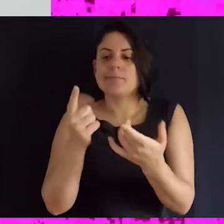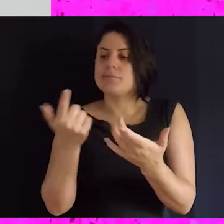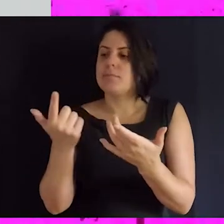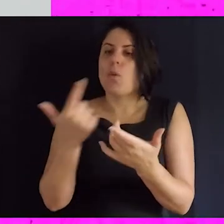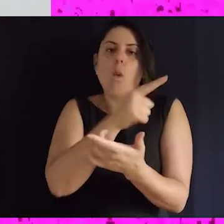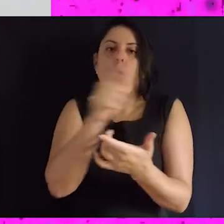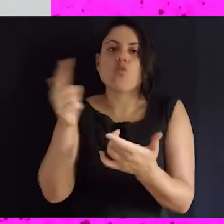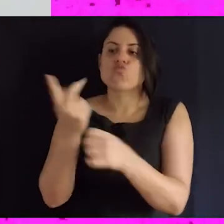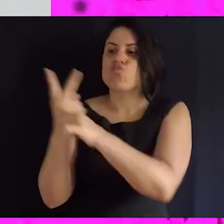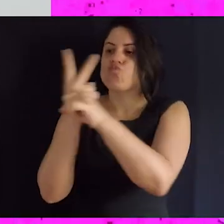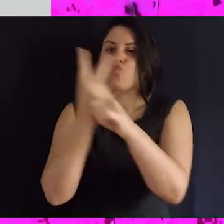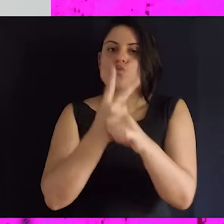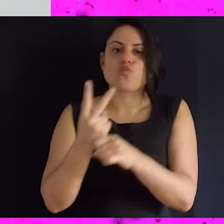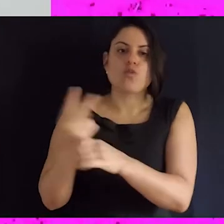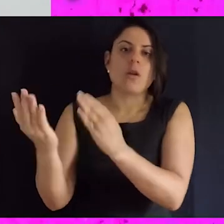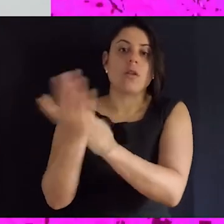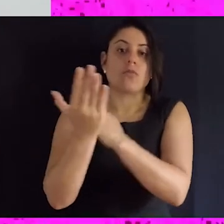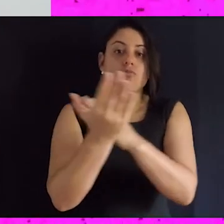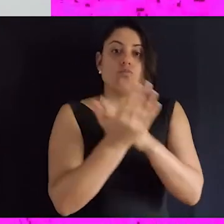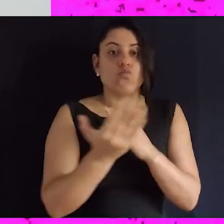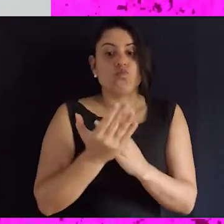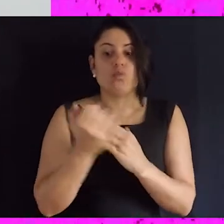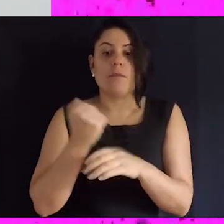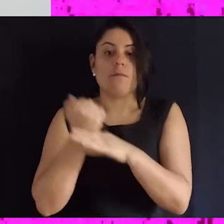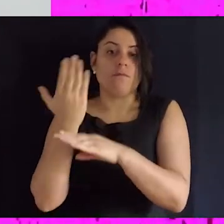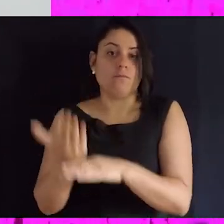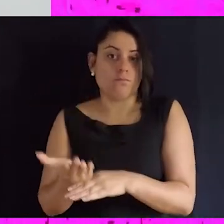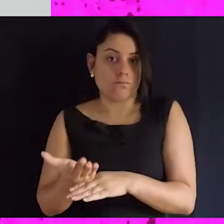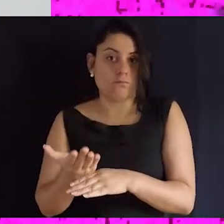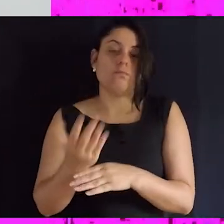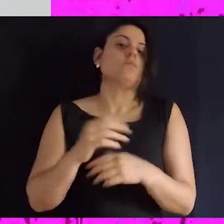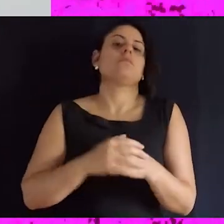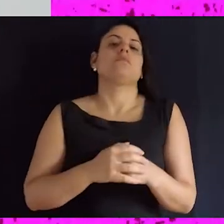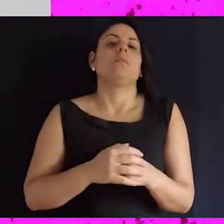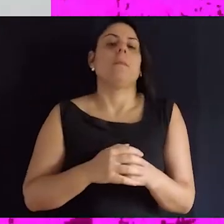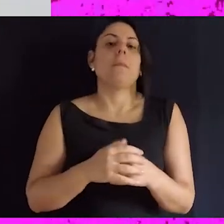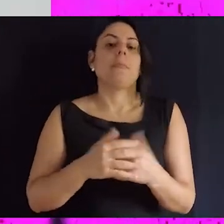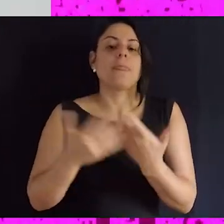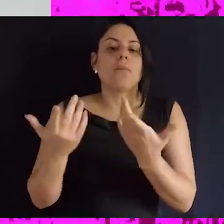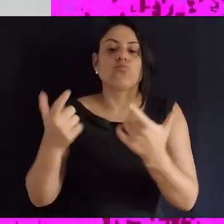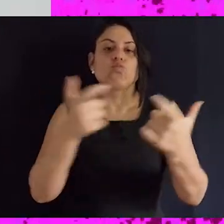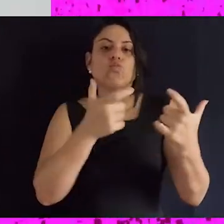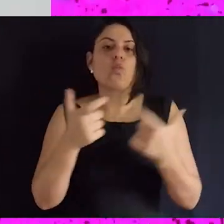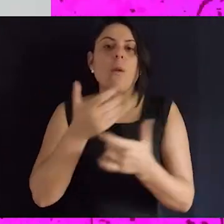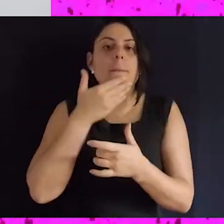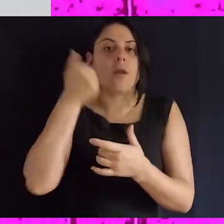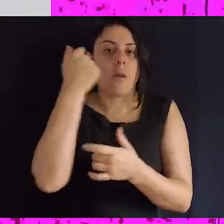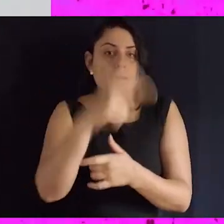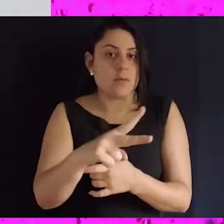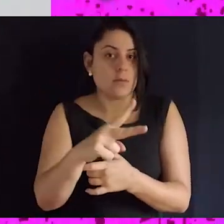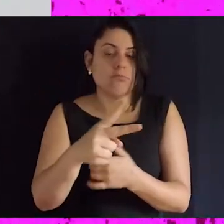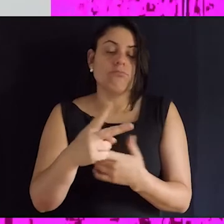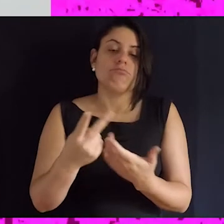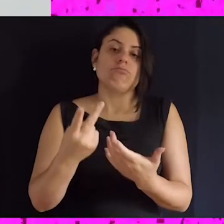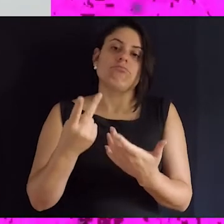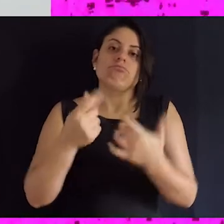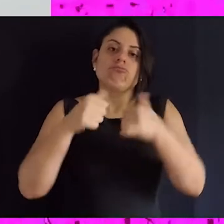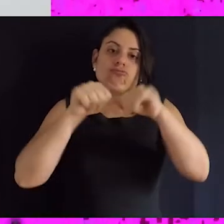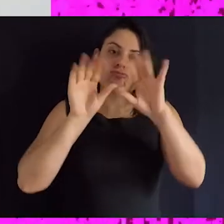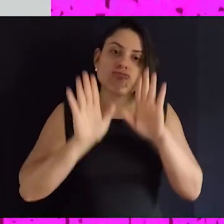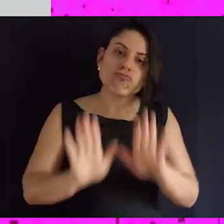outro lugar dentro da rede de enfrentamento também seja um local